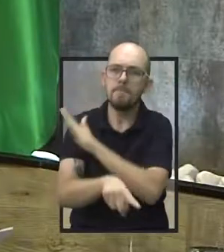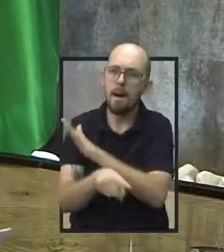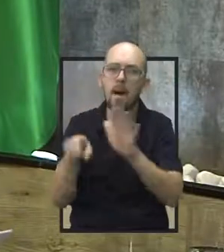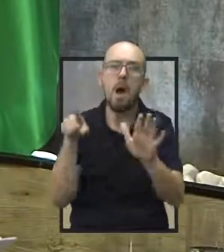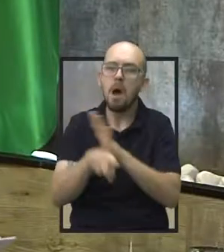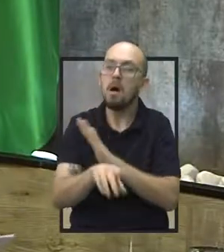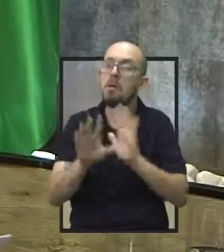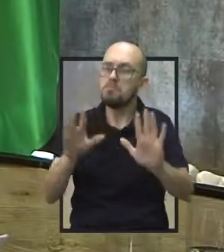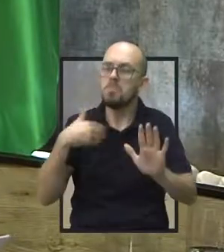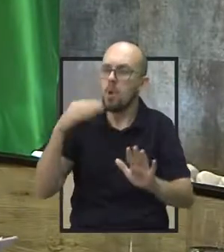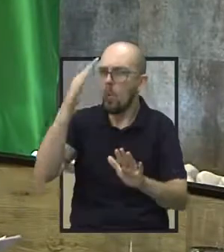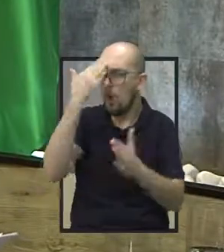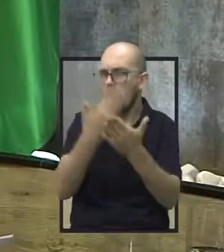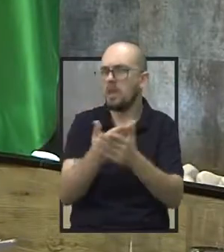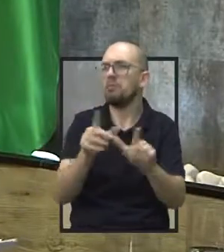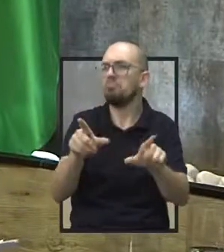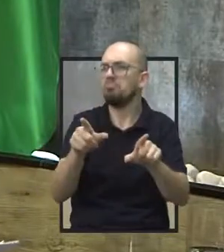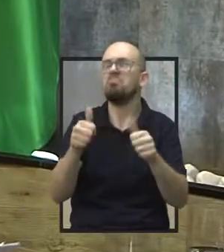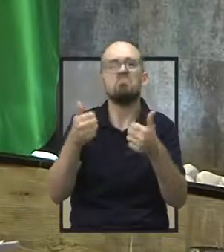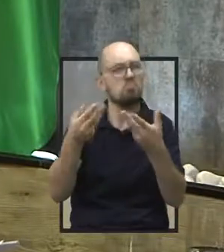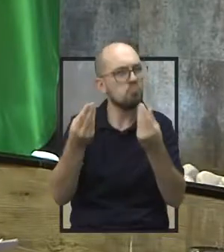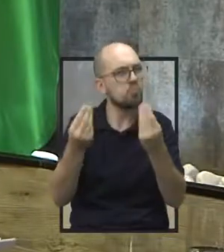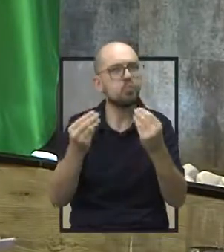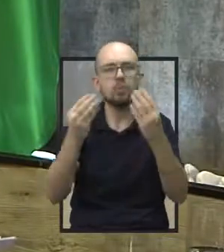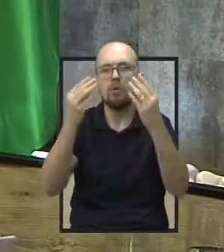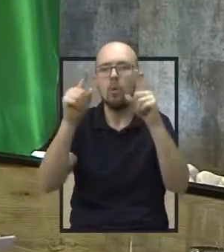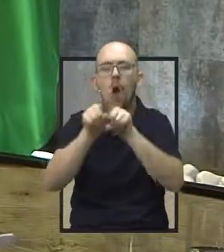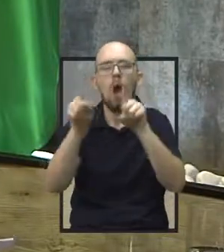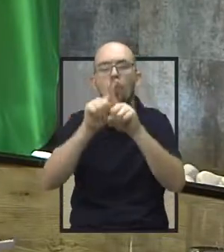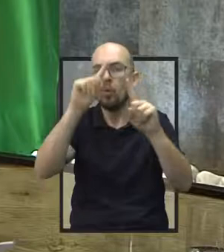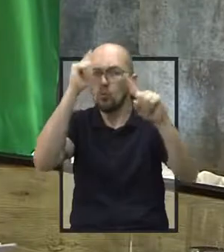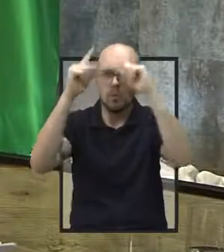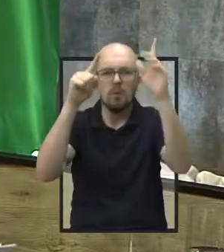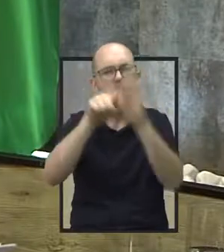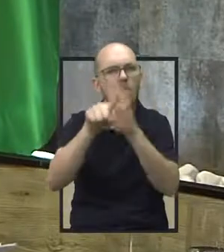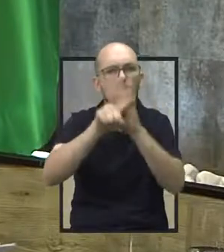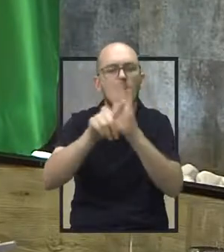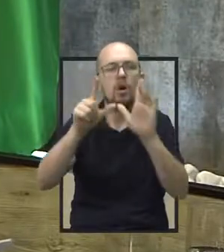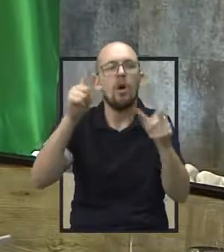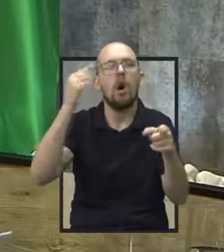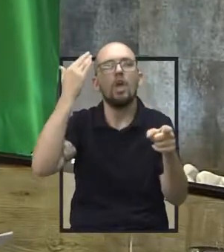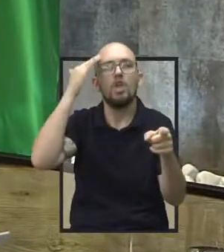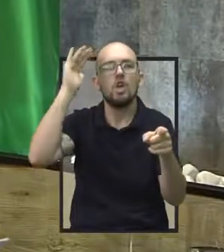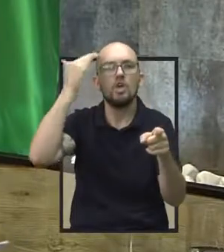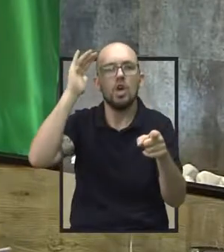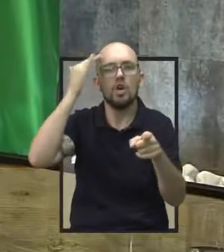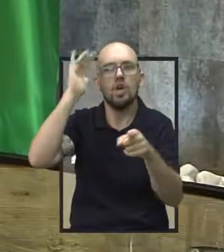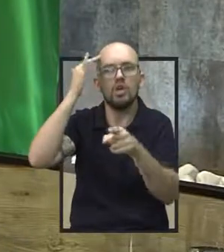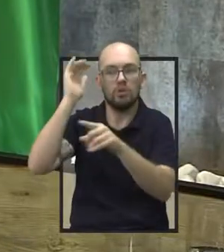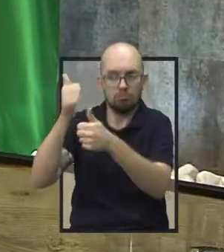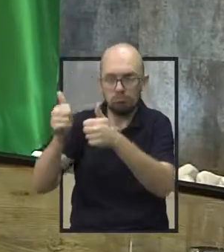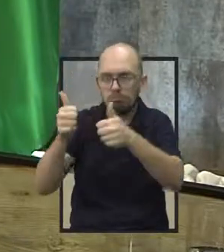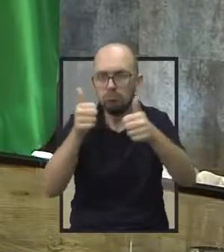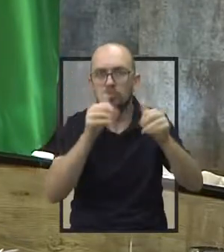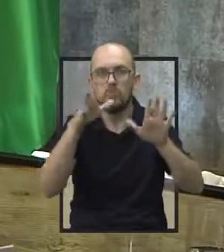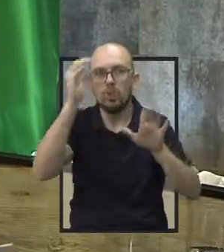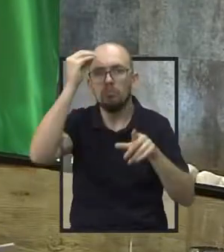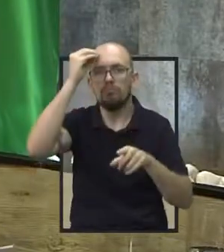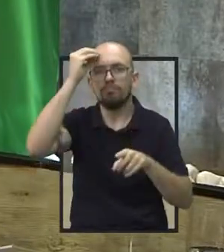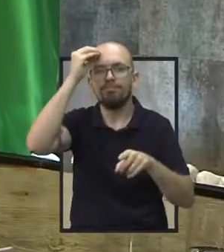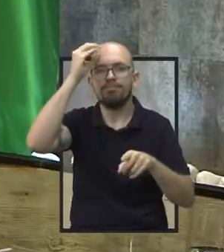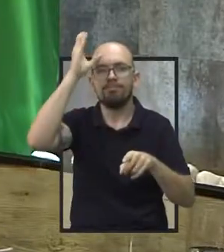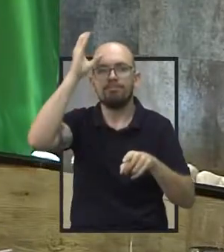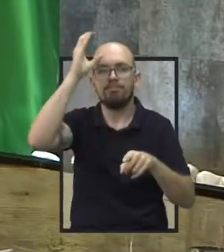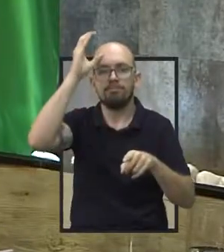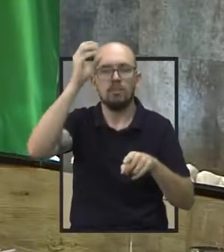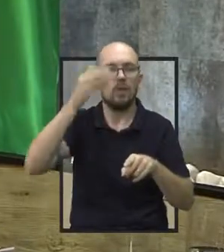acredito que nessa reunião foi sanado bastante dúvida, eu acredito que as pessoas que saíram daqui saíram um pouquinho mais preparadas, com